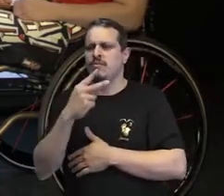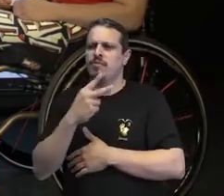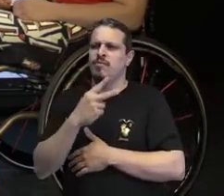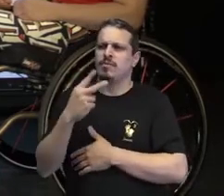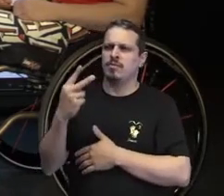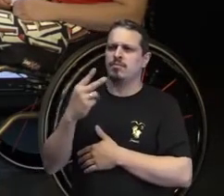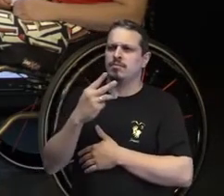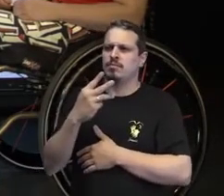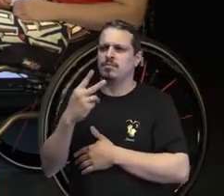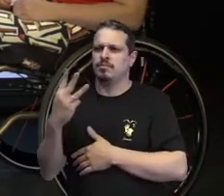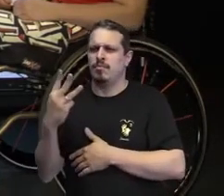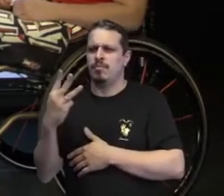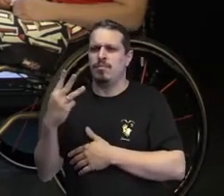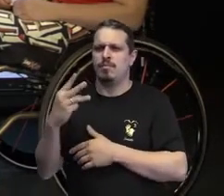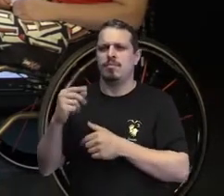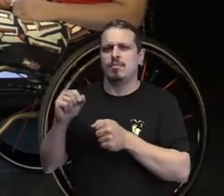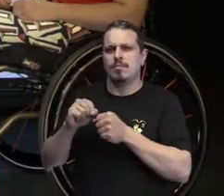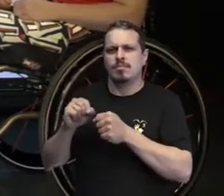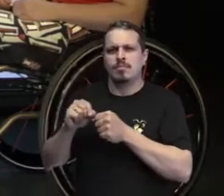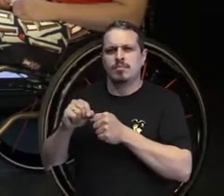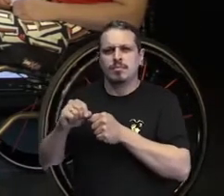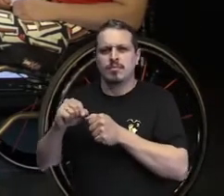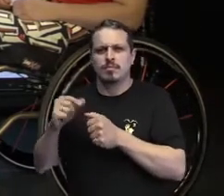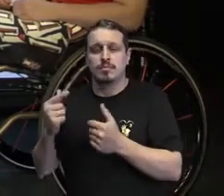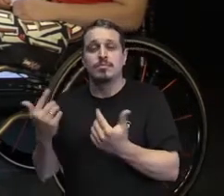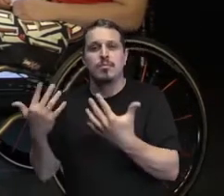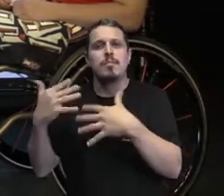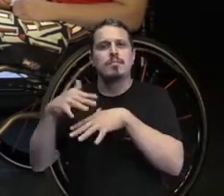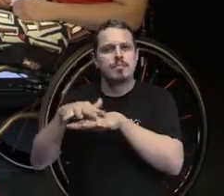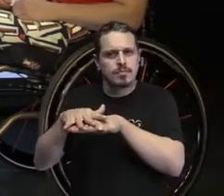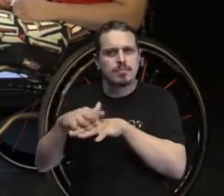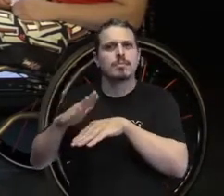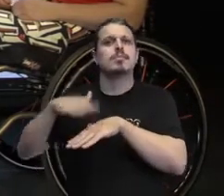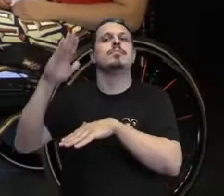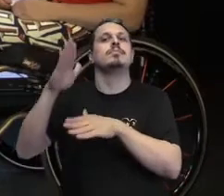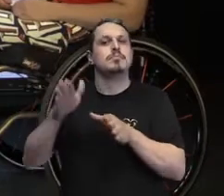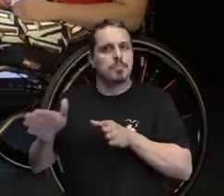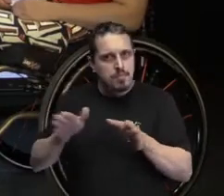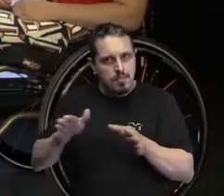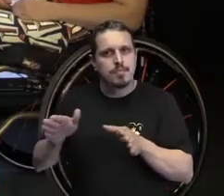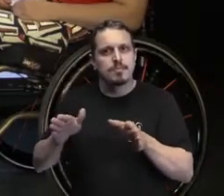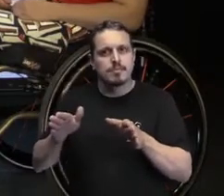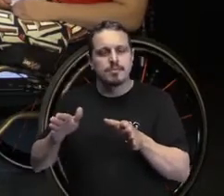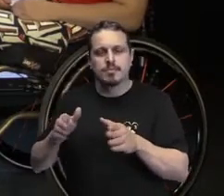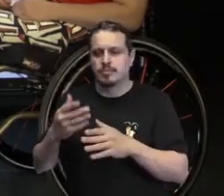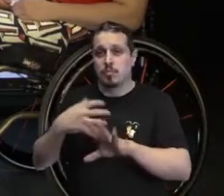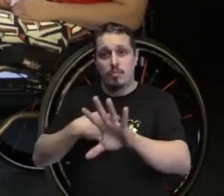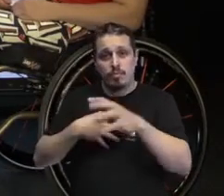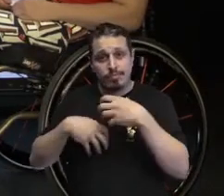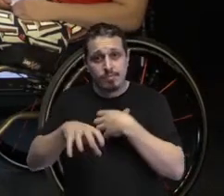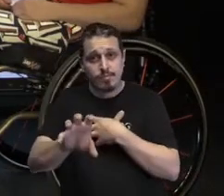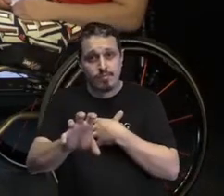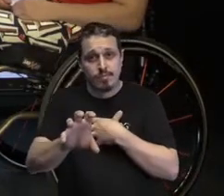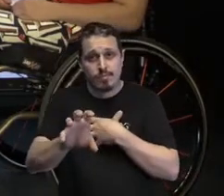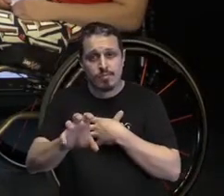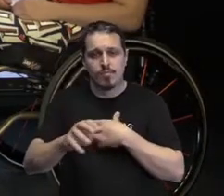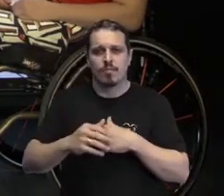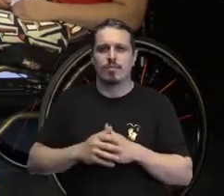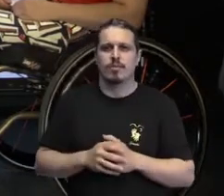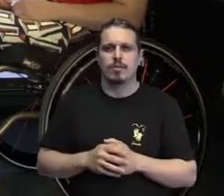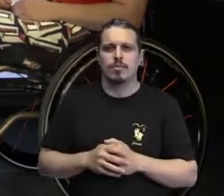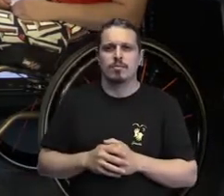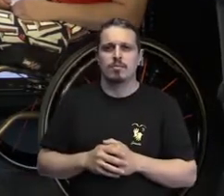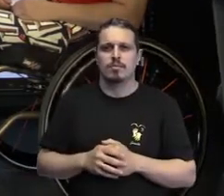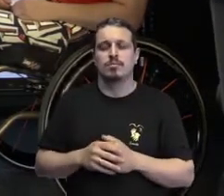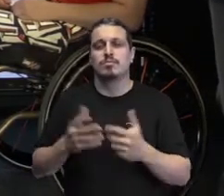eu venho aí tentando fazer o mundo mais incluído, mais acessível, com mais empatia. Eu estou só mandando as pessoas aos poucos.